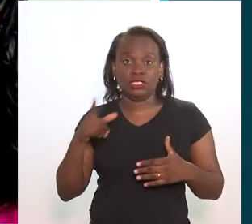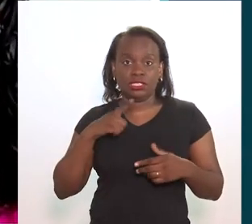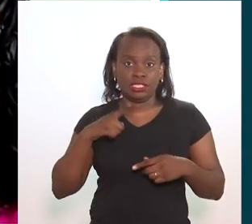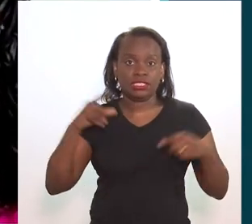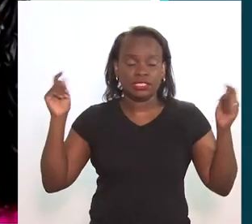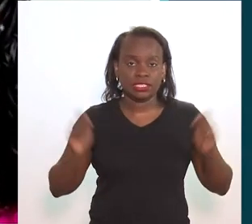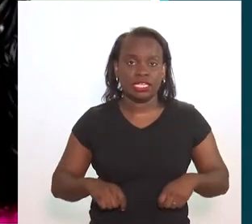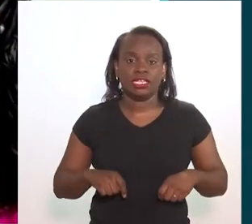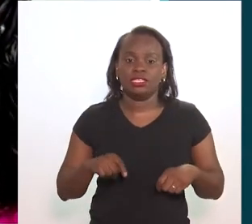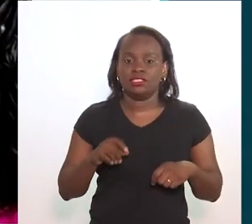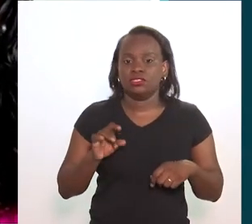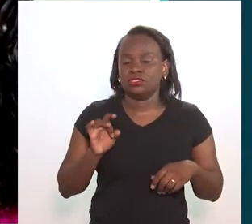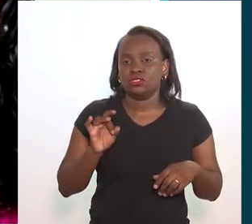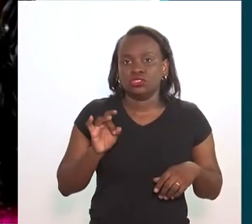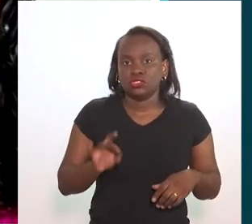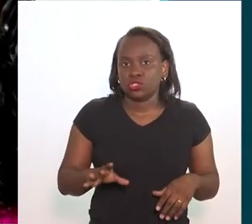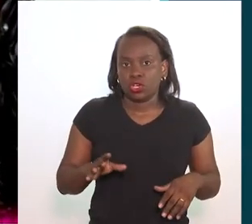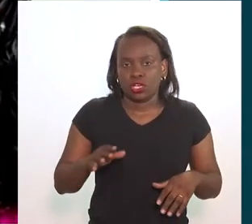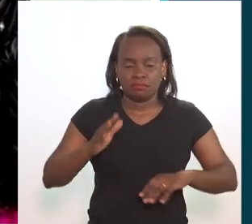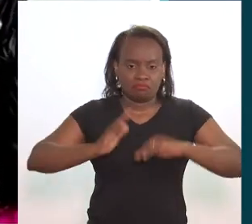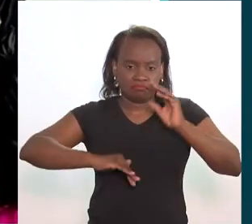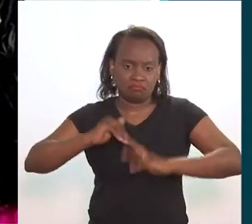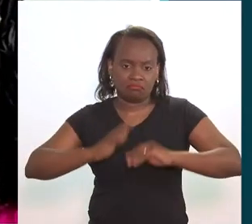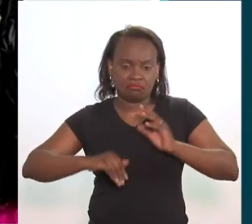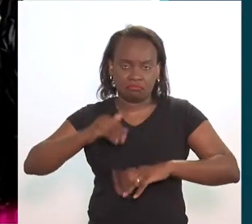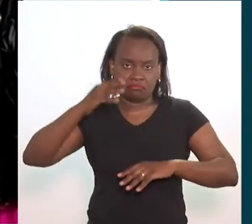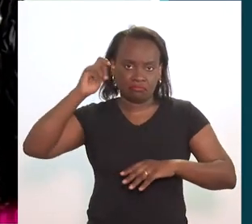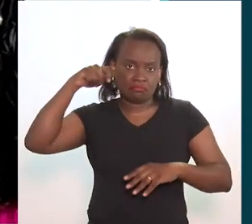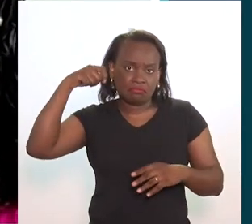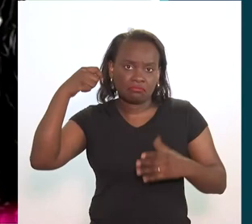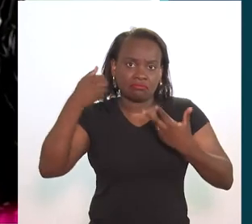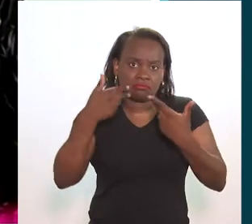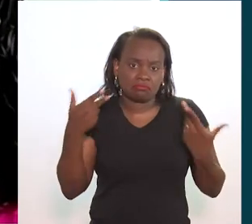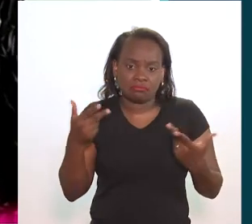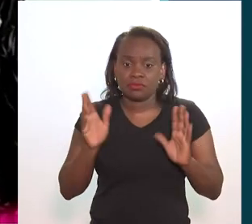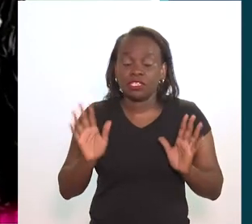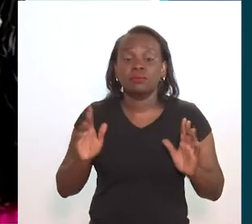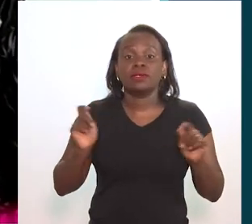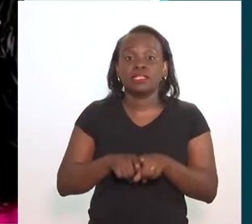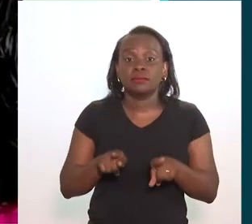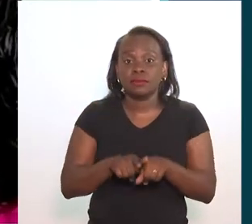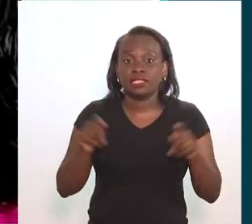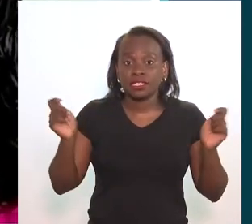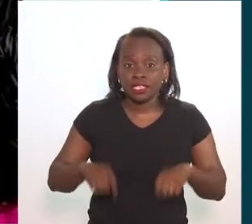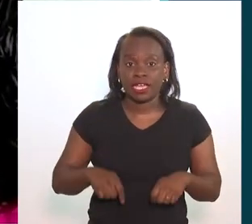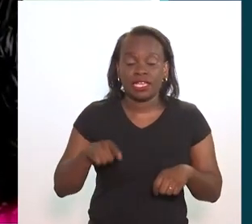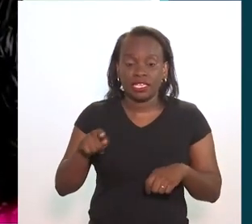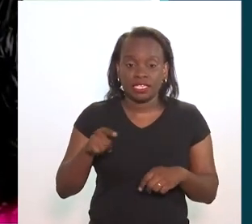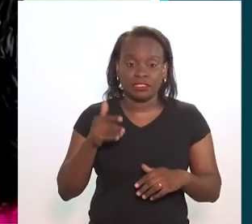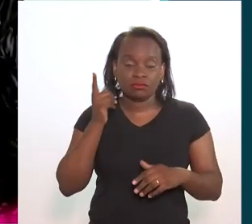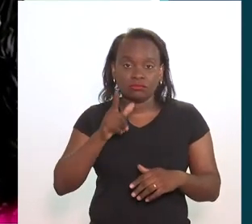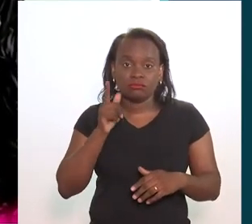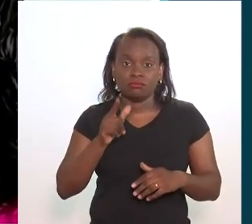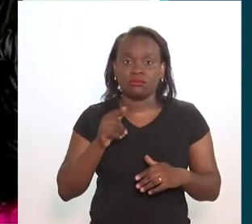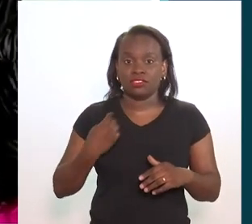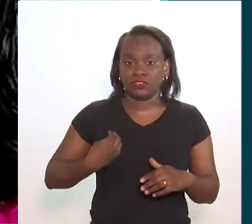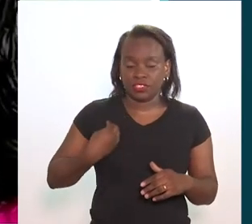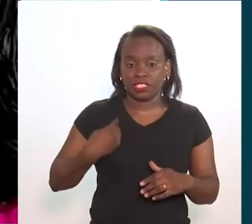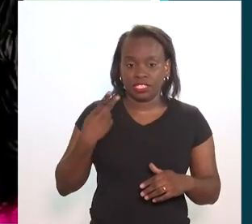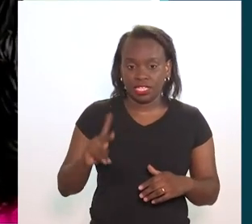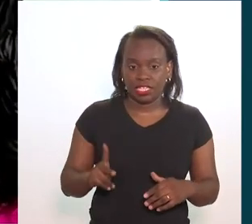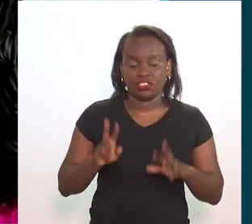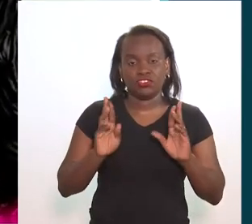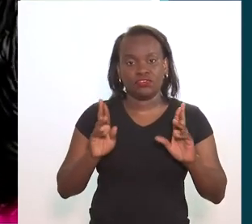ele vai aprender algo que vai ser muito mais à frente, ele tem uma possibilidade, não de ser só um artista,